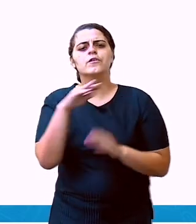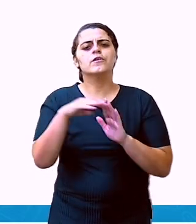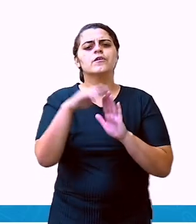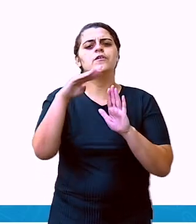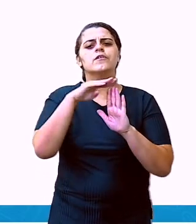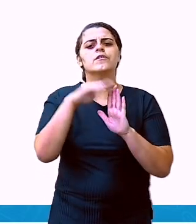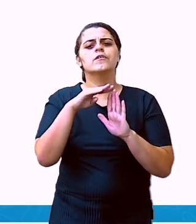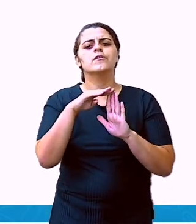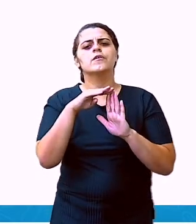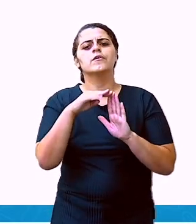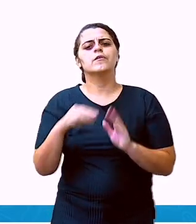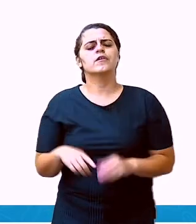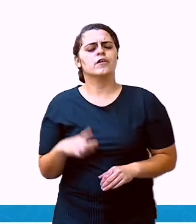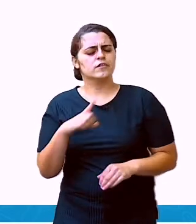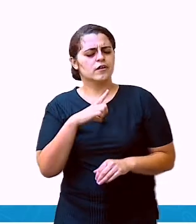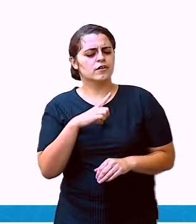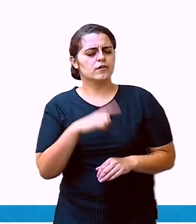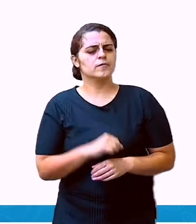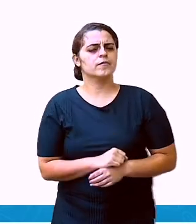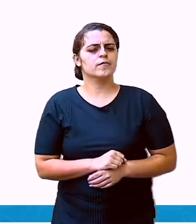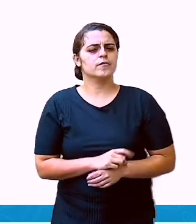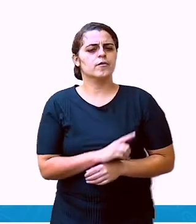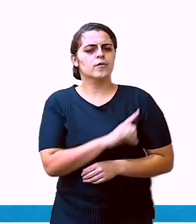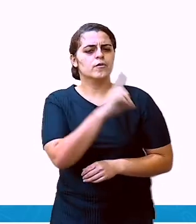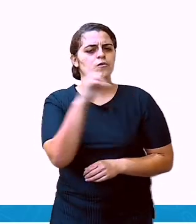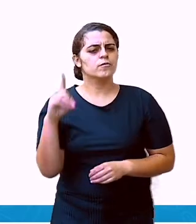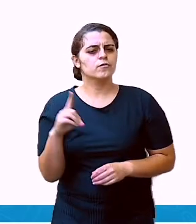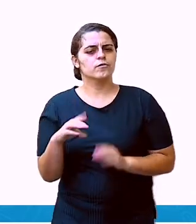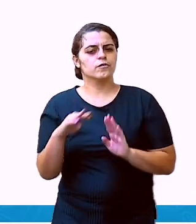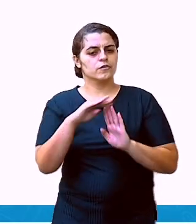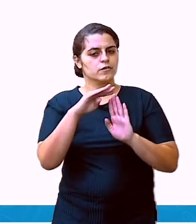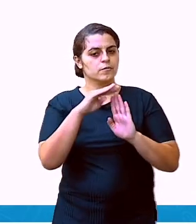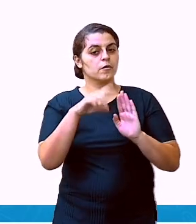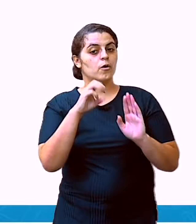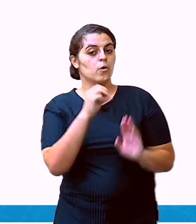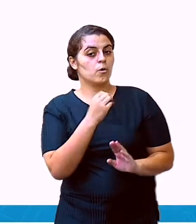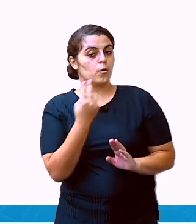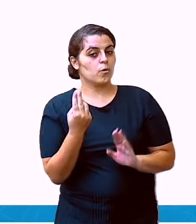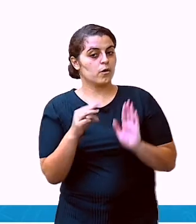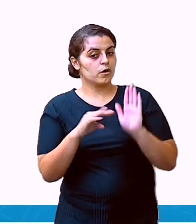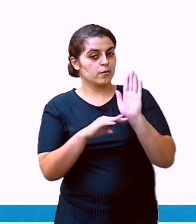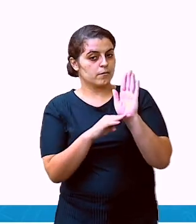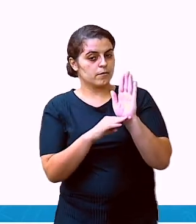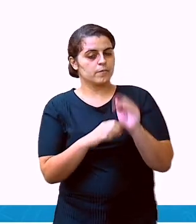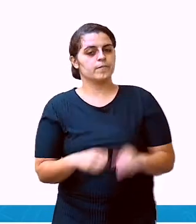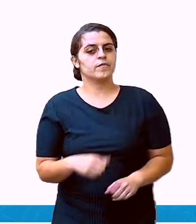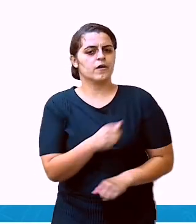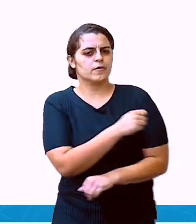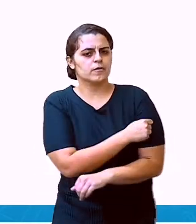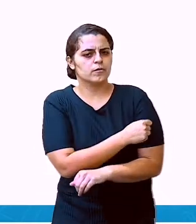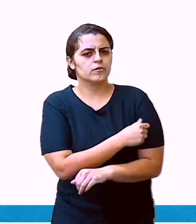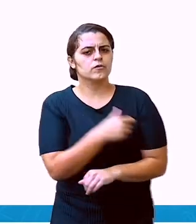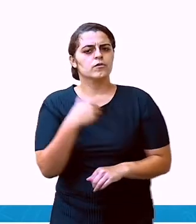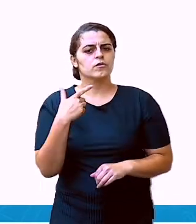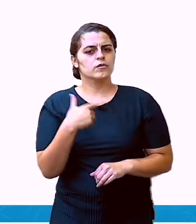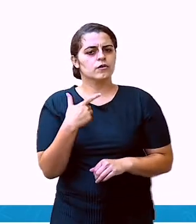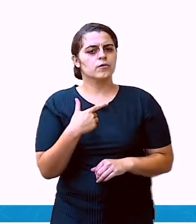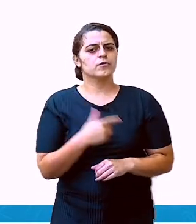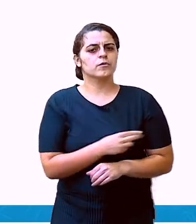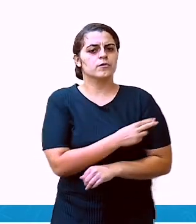você, a data tem que aparecer. Ou em cima ou embaixo. Alunos do segundo ano.